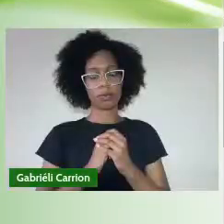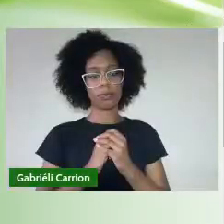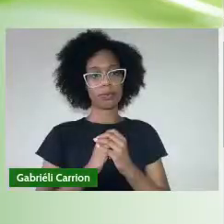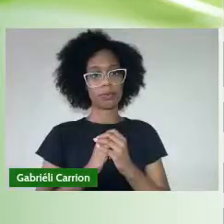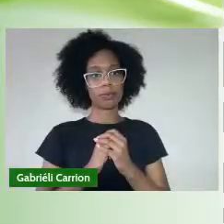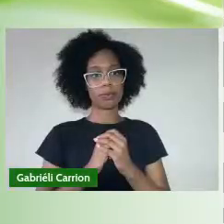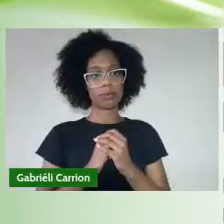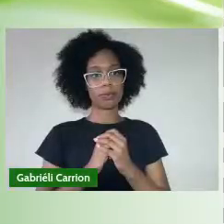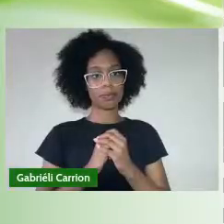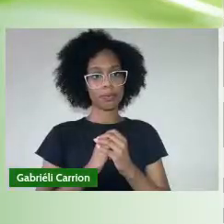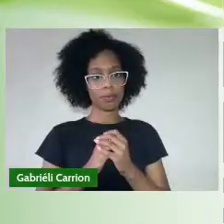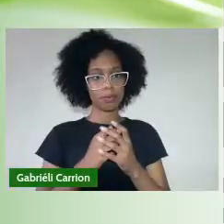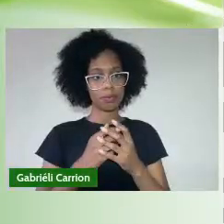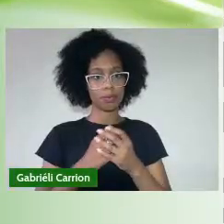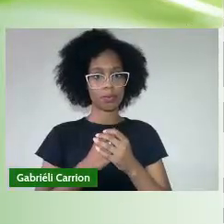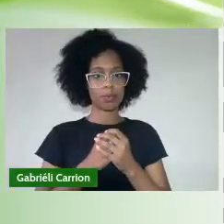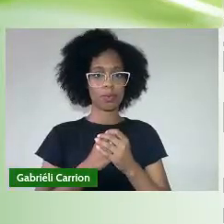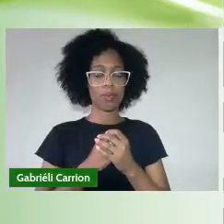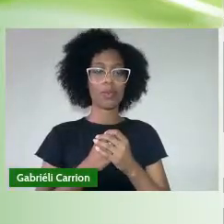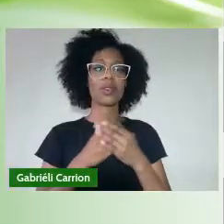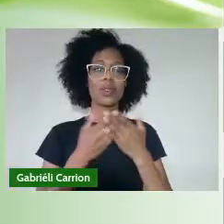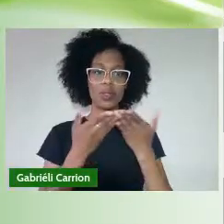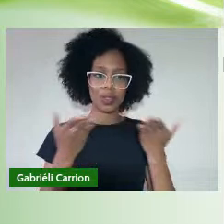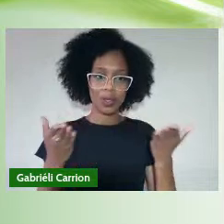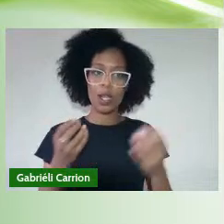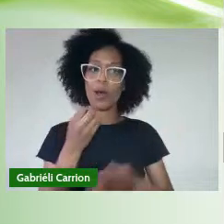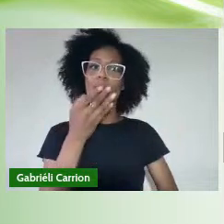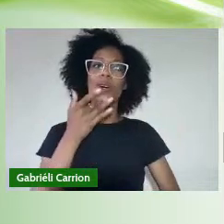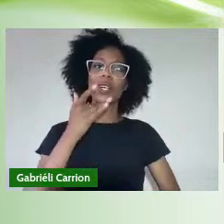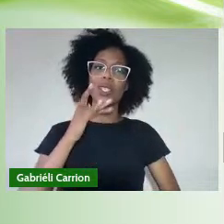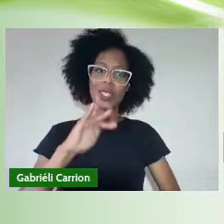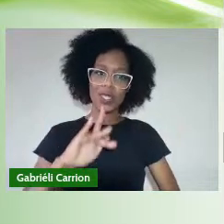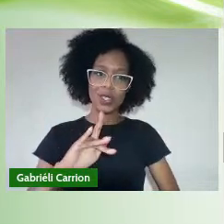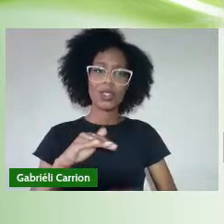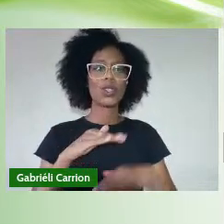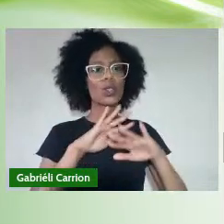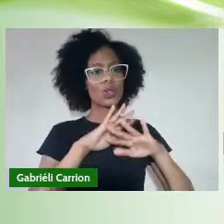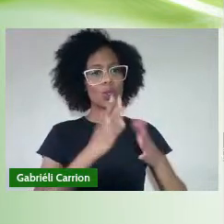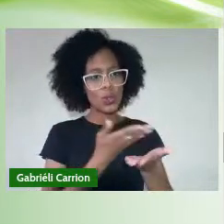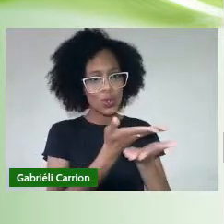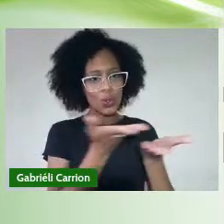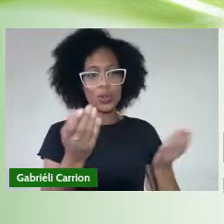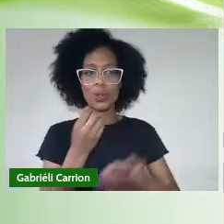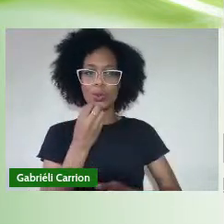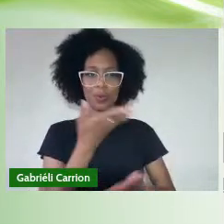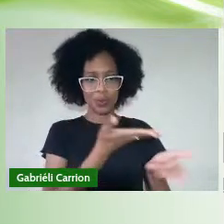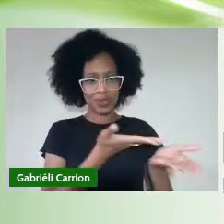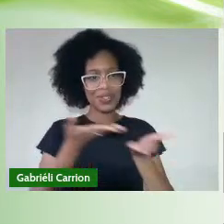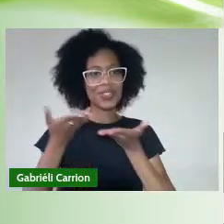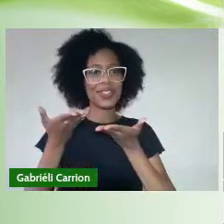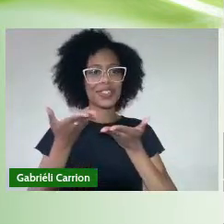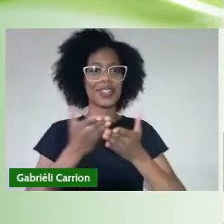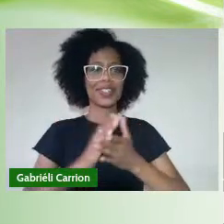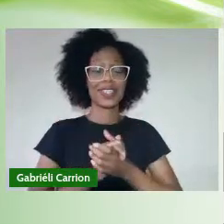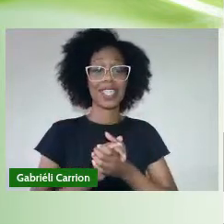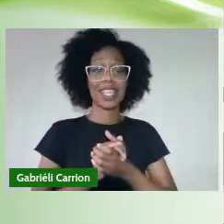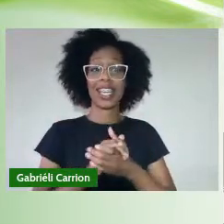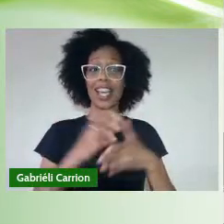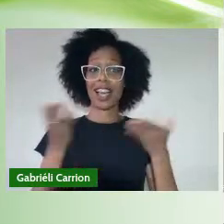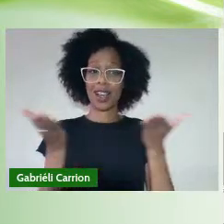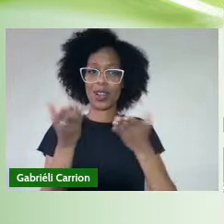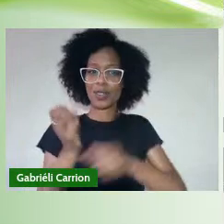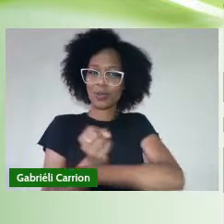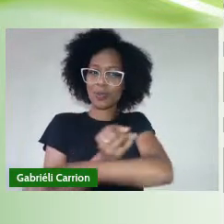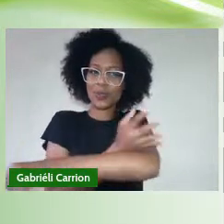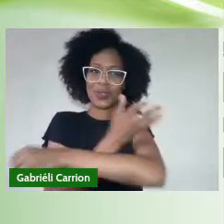Senhoras e senhores, boa tarde. Sejam todos muito bem-vindos. É com muita emoção e alegria que a